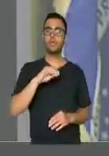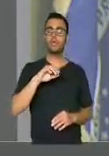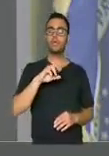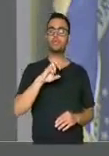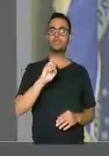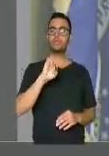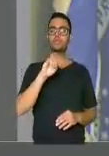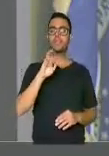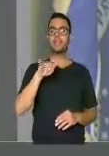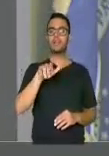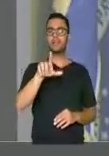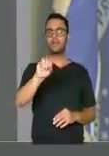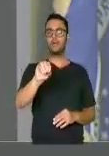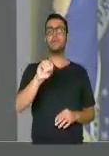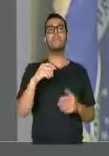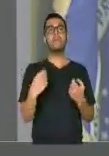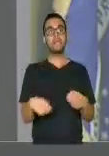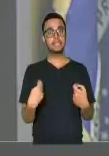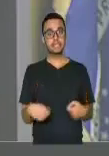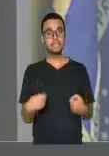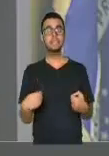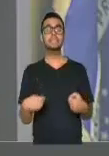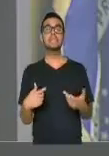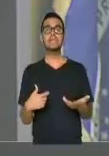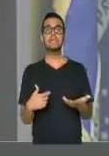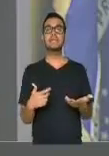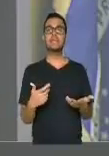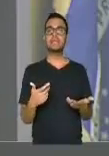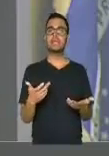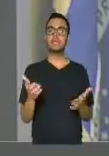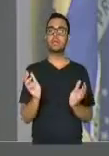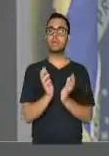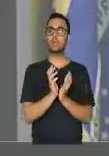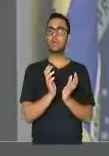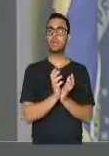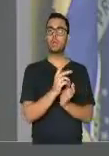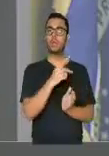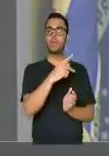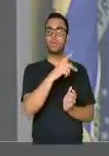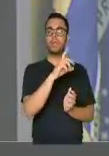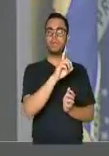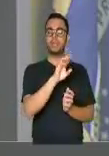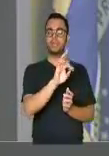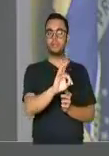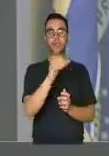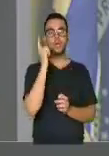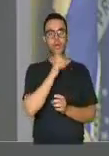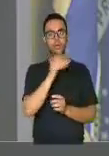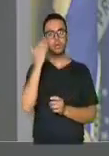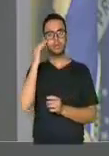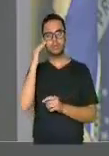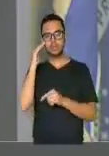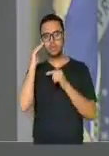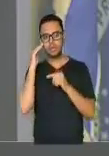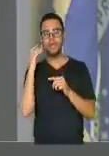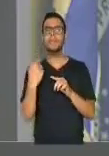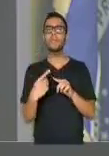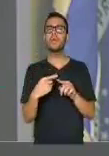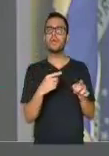da compreensão do partido do PDT, que é um partido que tem